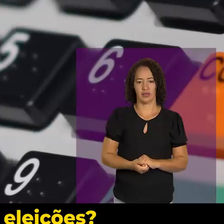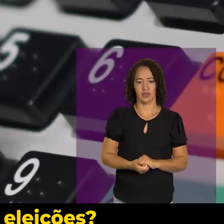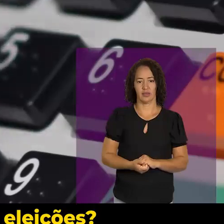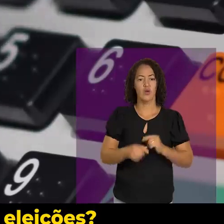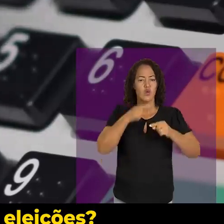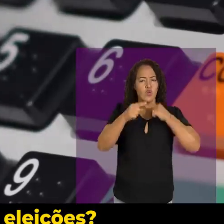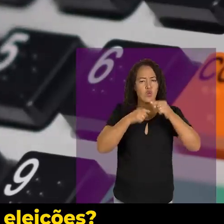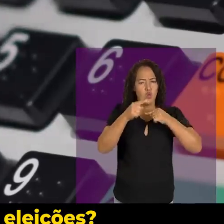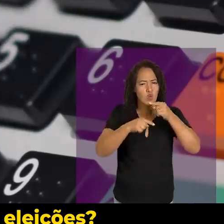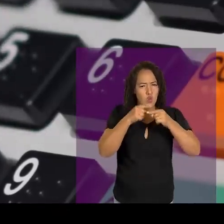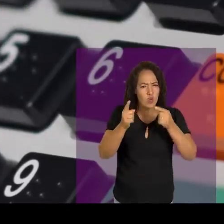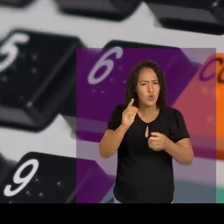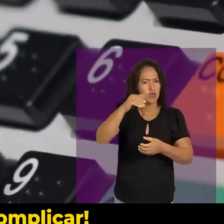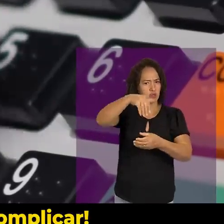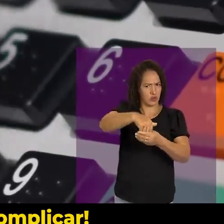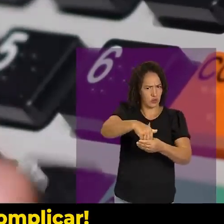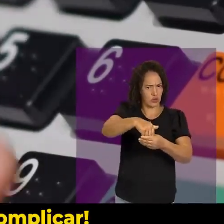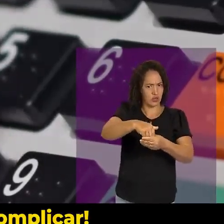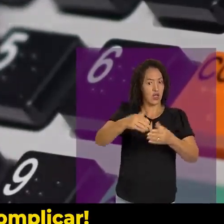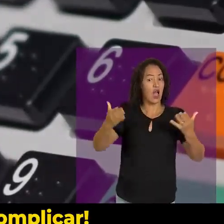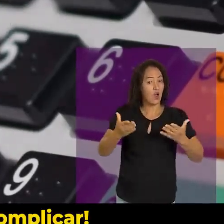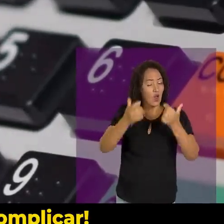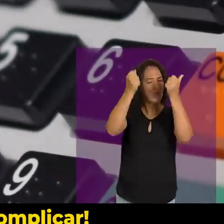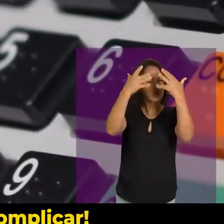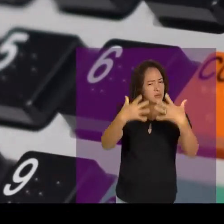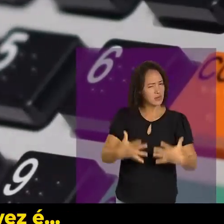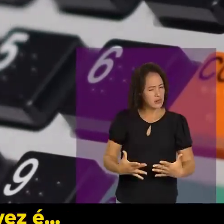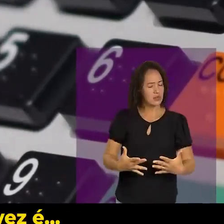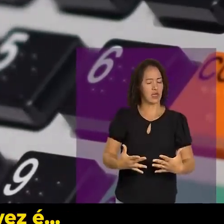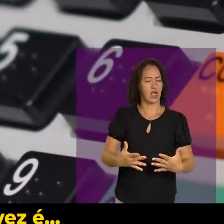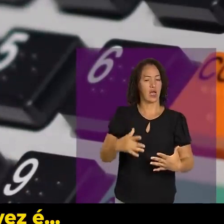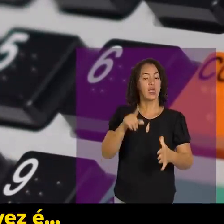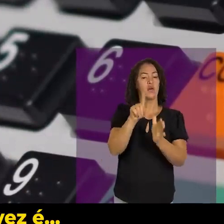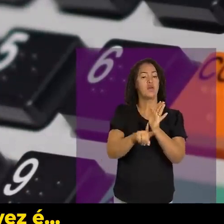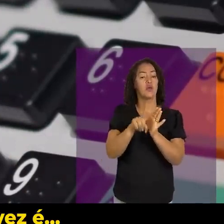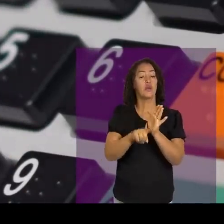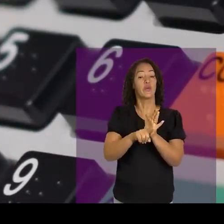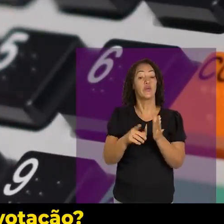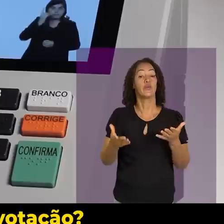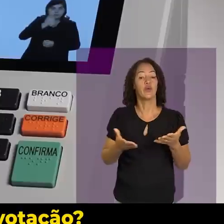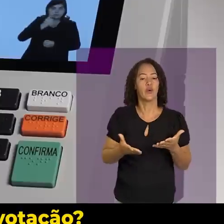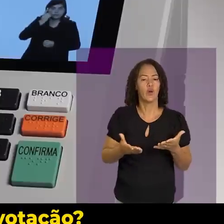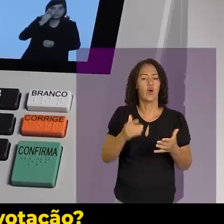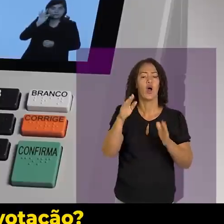Tem dúvidas sobre as eleições? Tamo aqui pra descomplicar. E a pergunta da vez é Qual é a ordem de